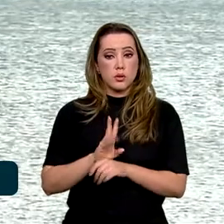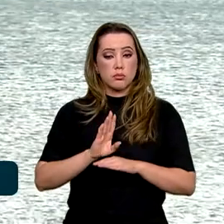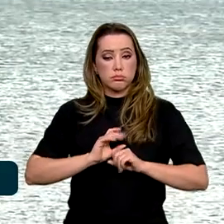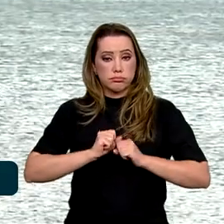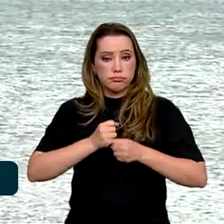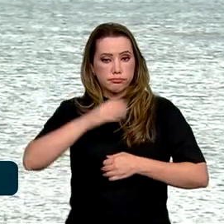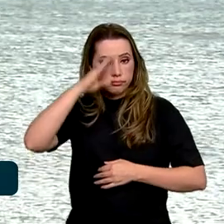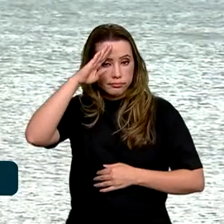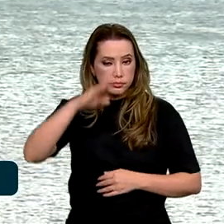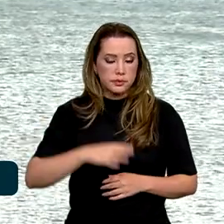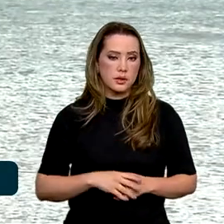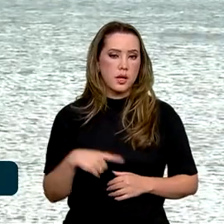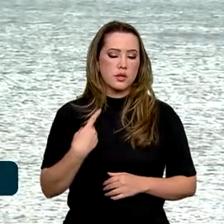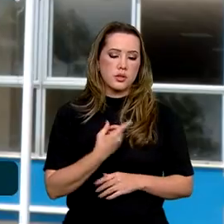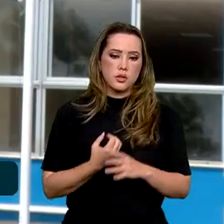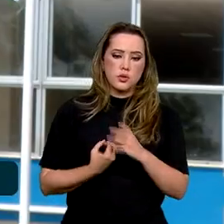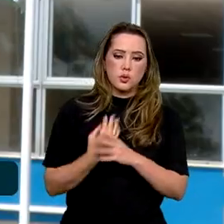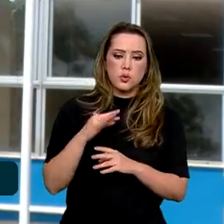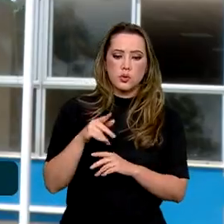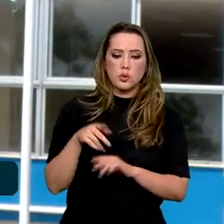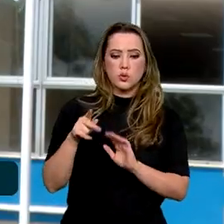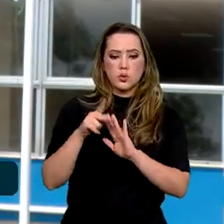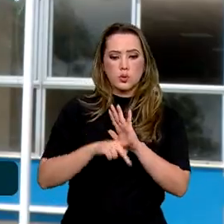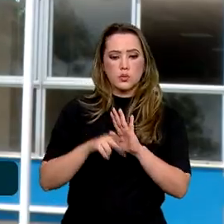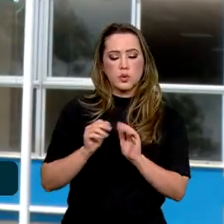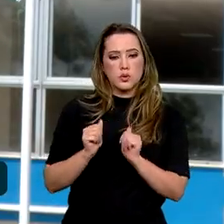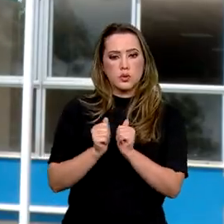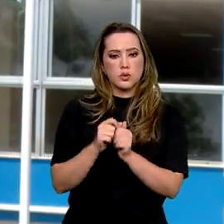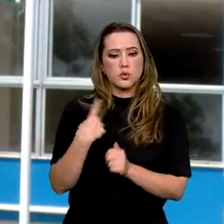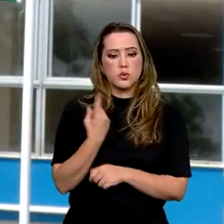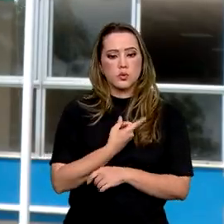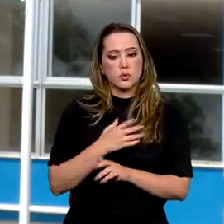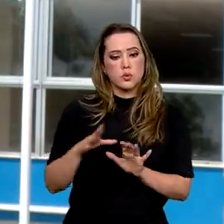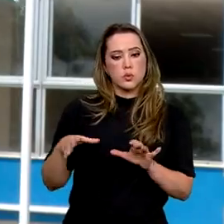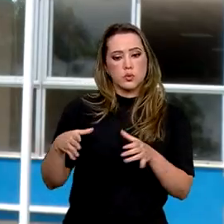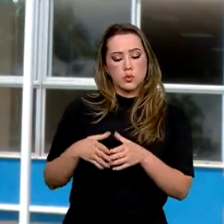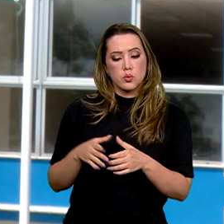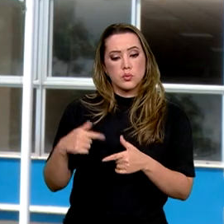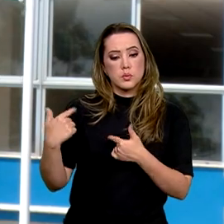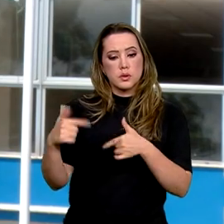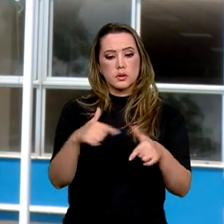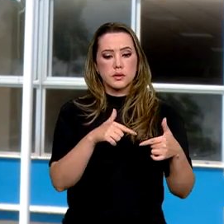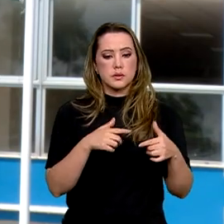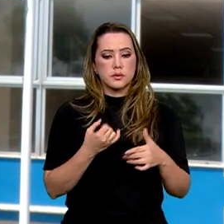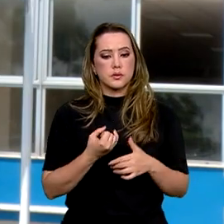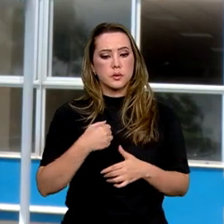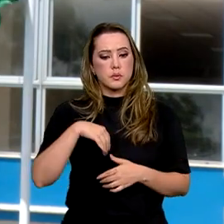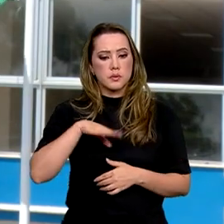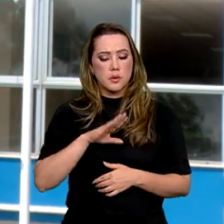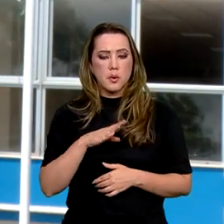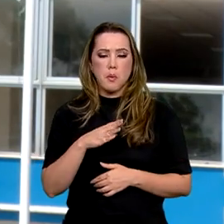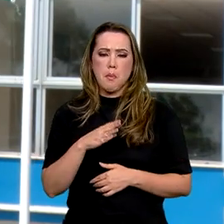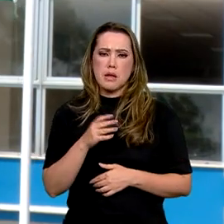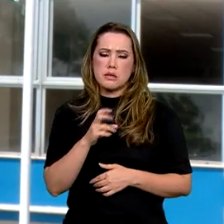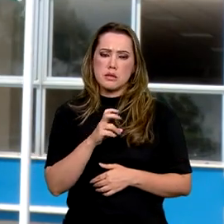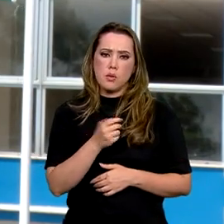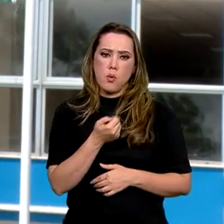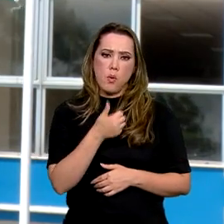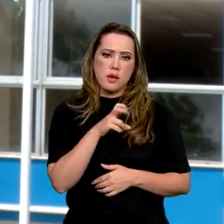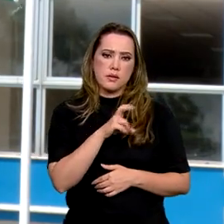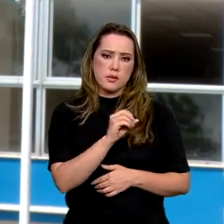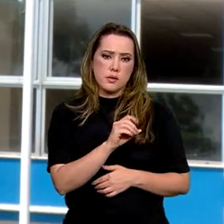Desenvolvemos todos os projetos do zero com os nossos parceiros e atuamos em mais de quase 50